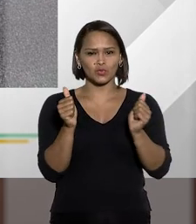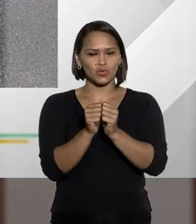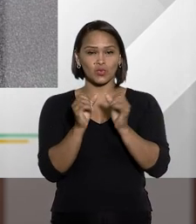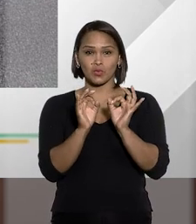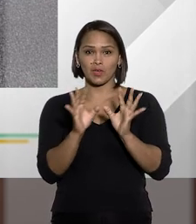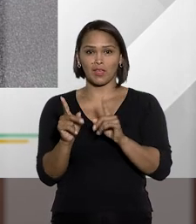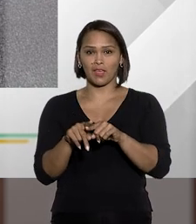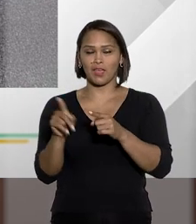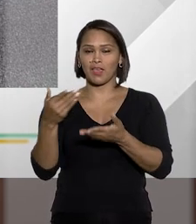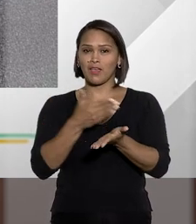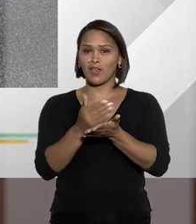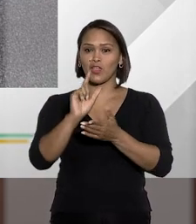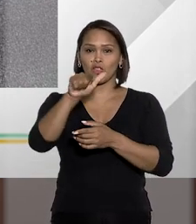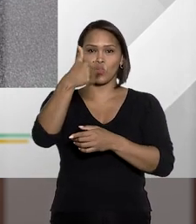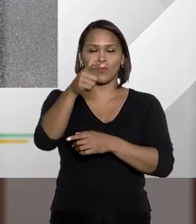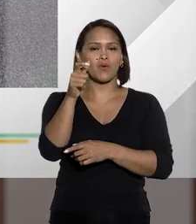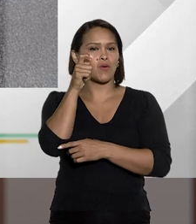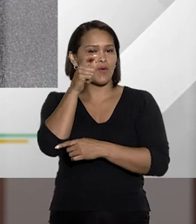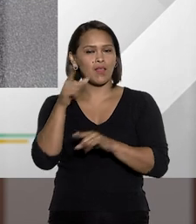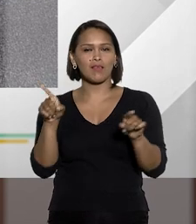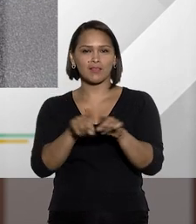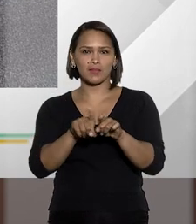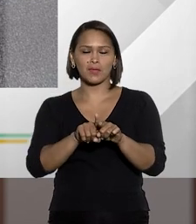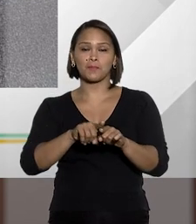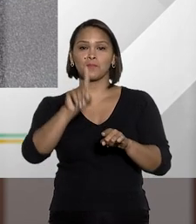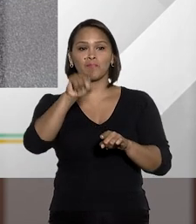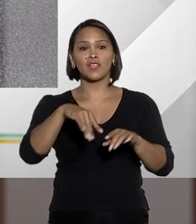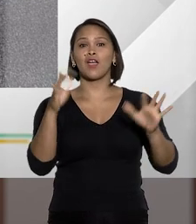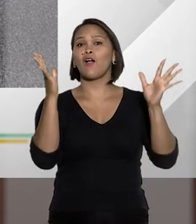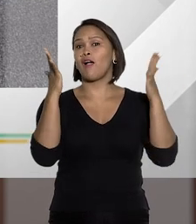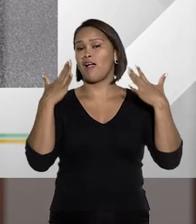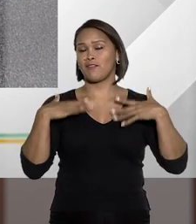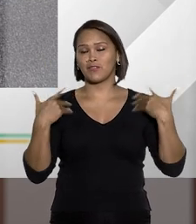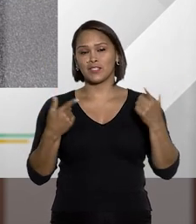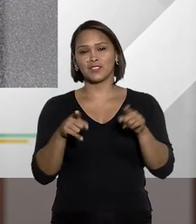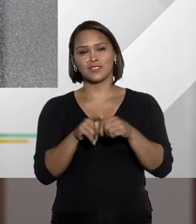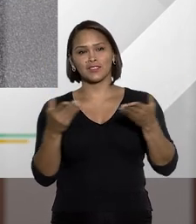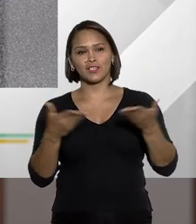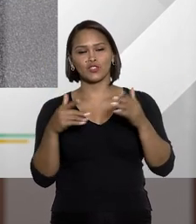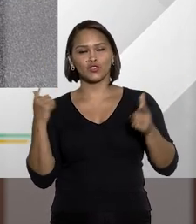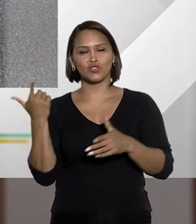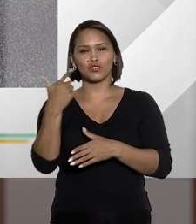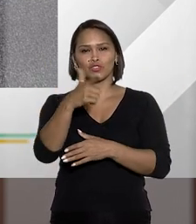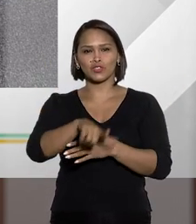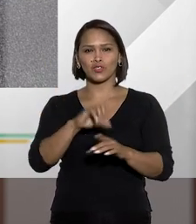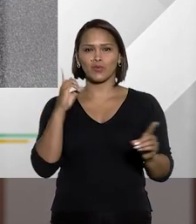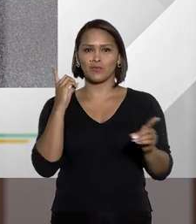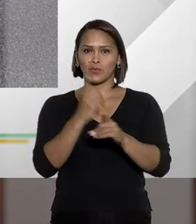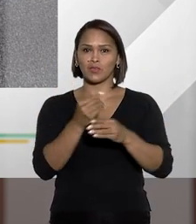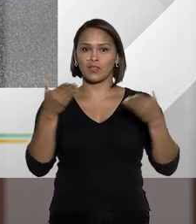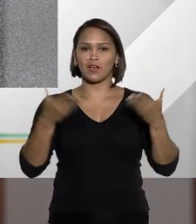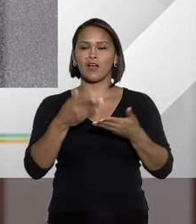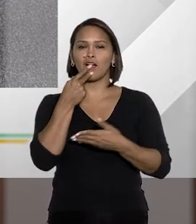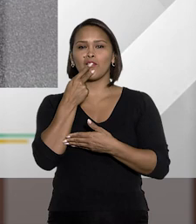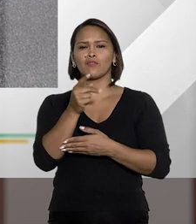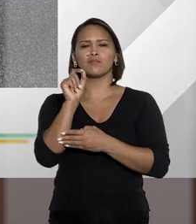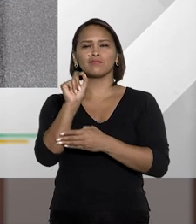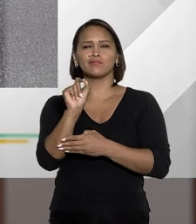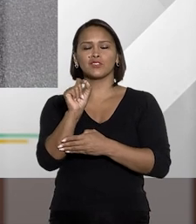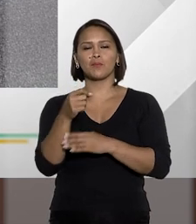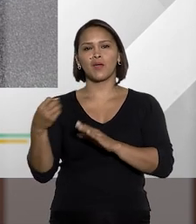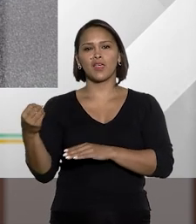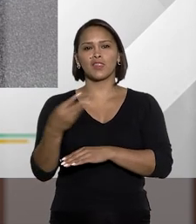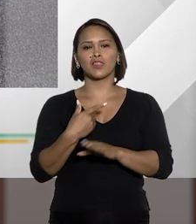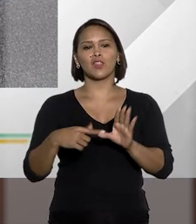com você? Tudo ótimo. Espero que com você aí do outro lado também esteja. É uma alegria, muito bom estarmos aqui novamente. Hoje, nós vamos